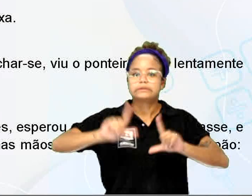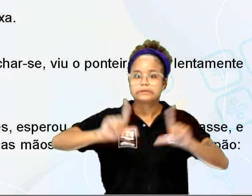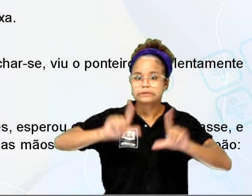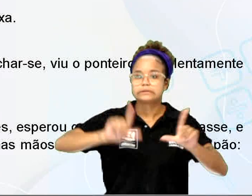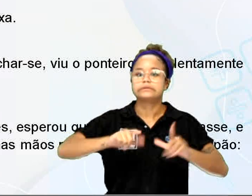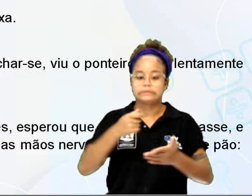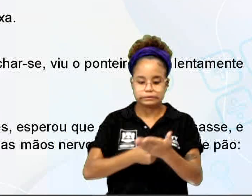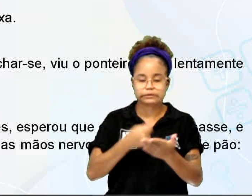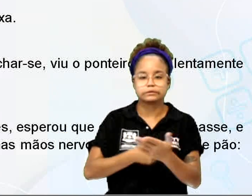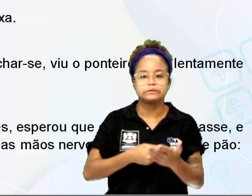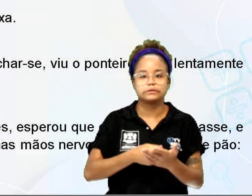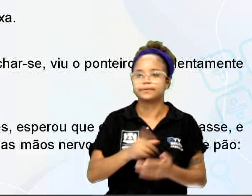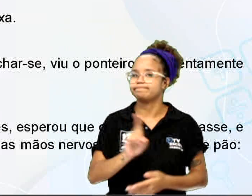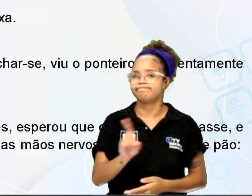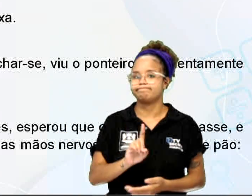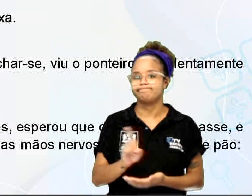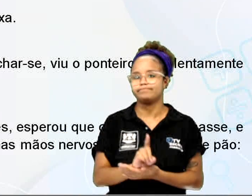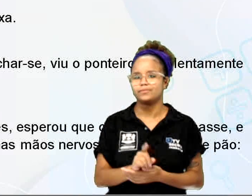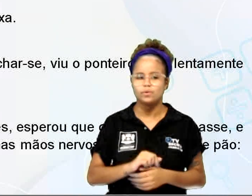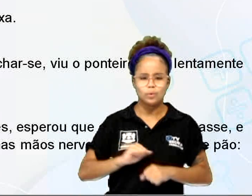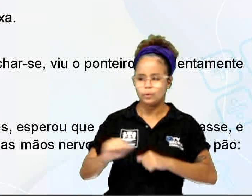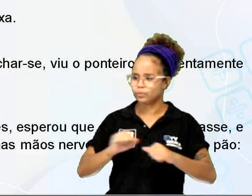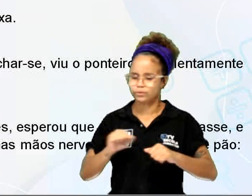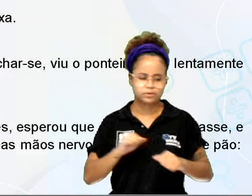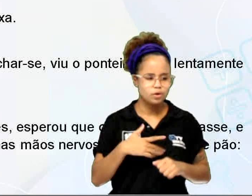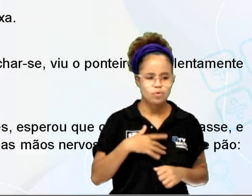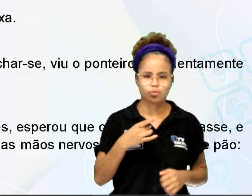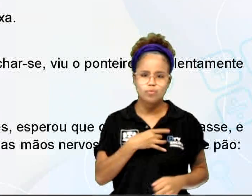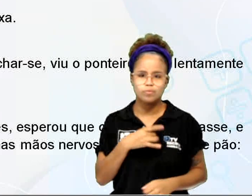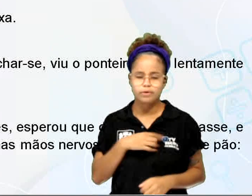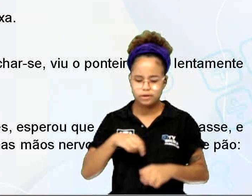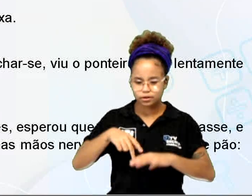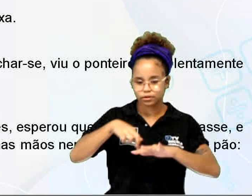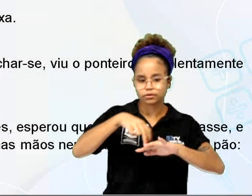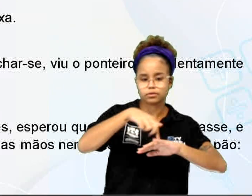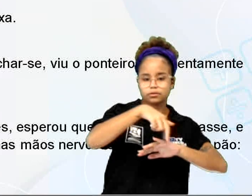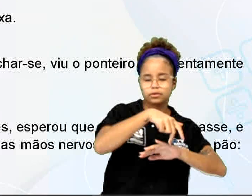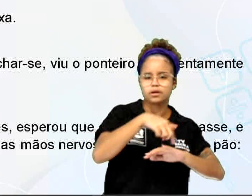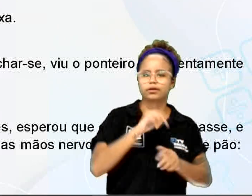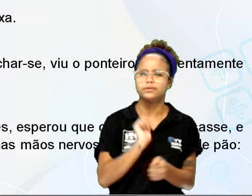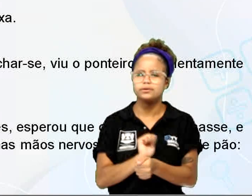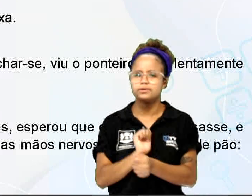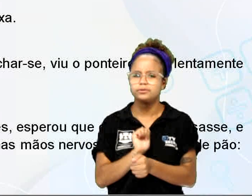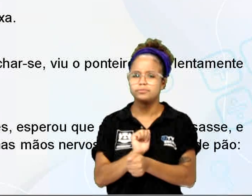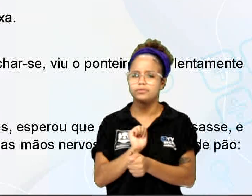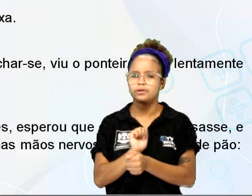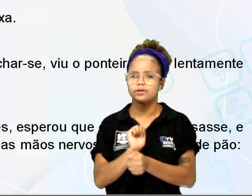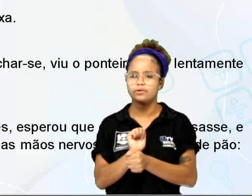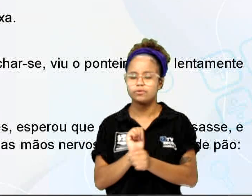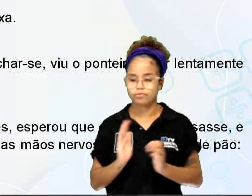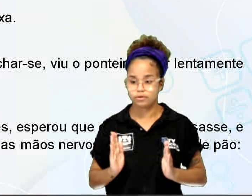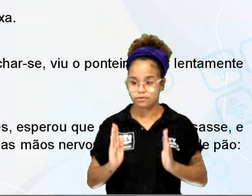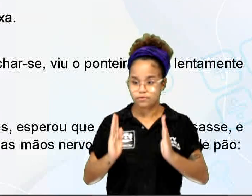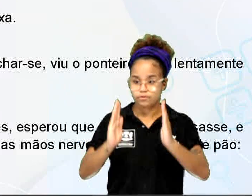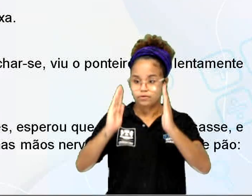homem da televisão. Não era. Refugiado no lanço de escada entre os andares, esperou que o elevador passasse